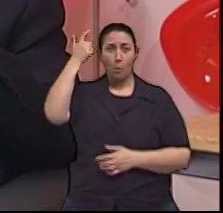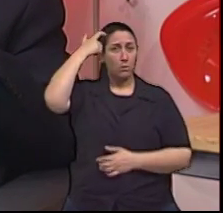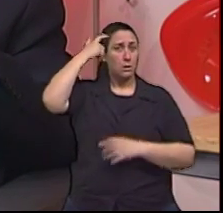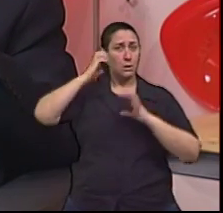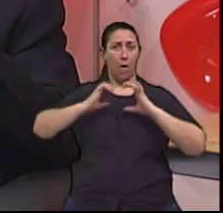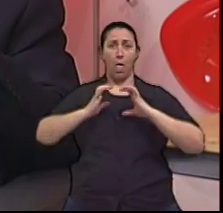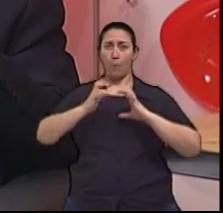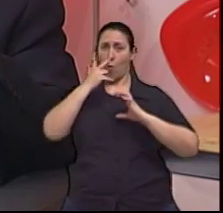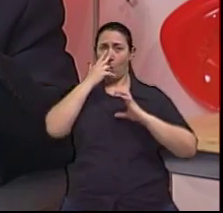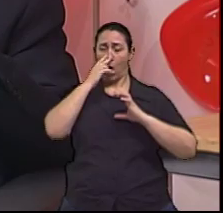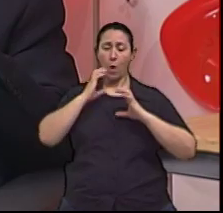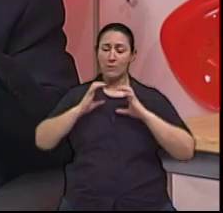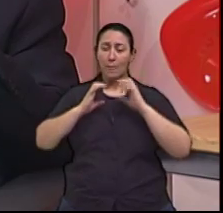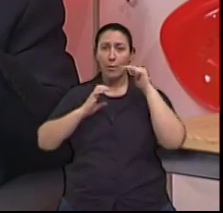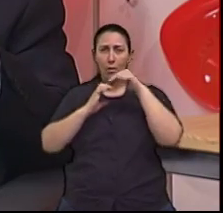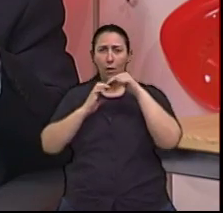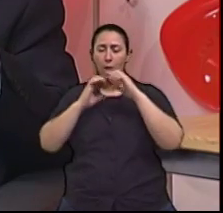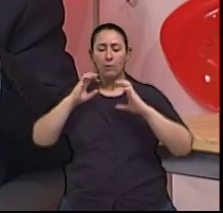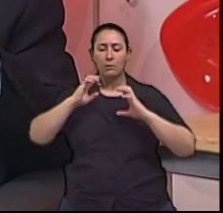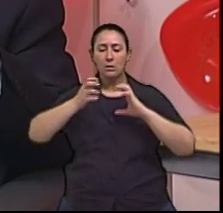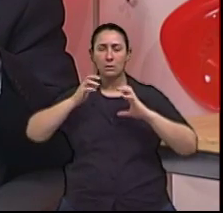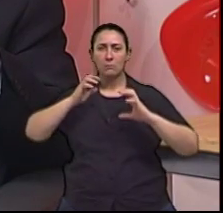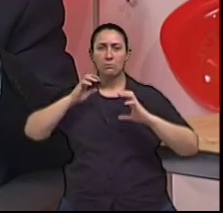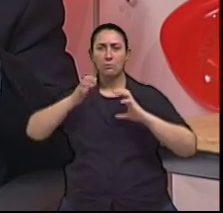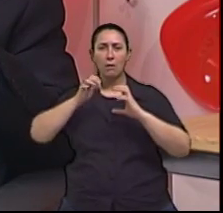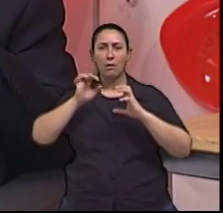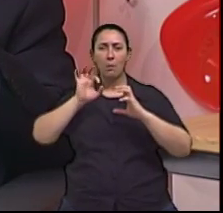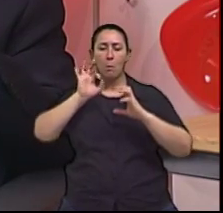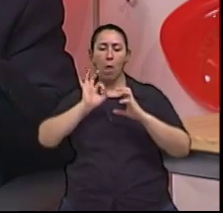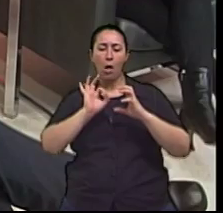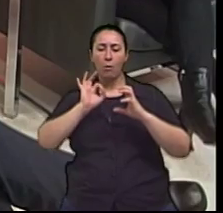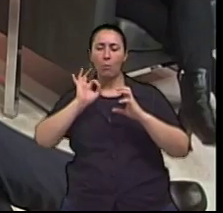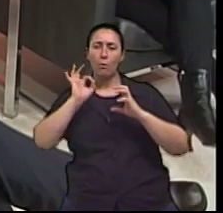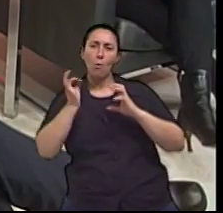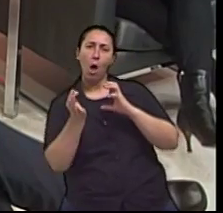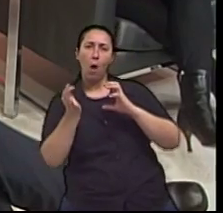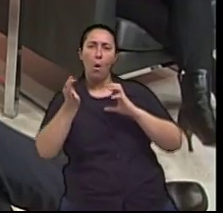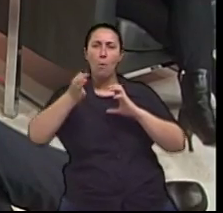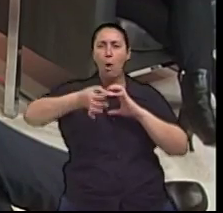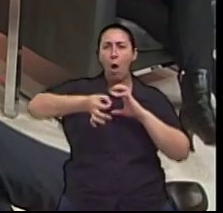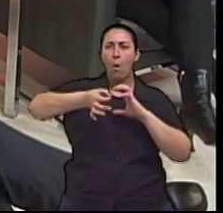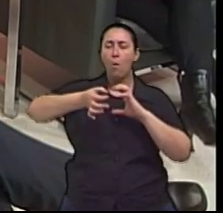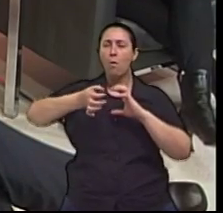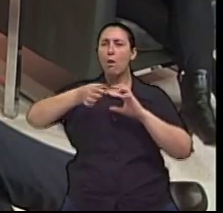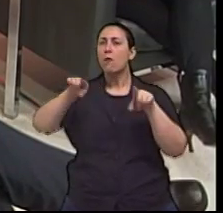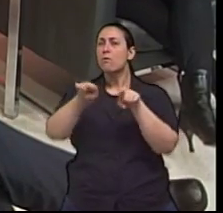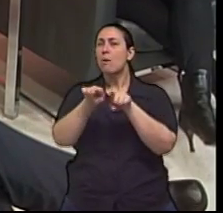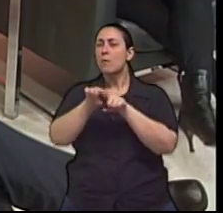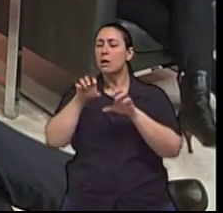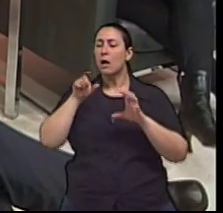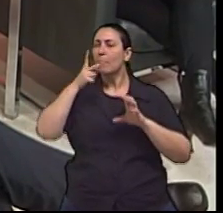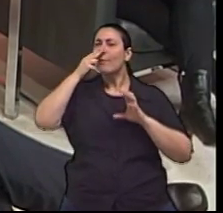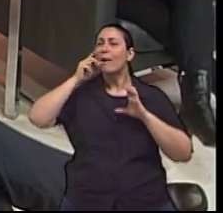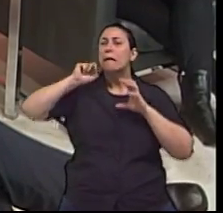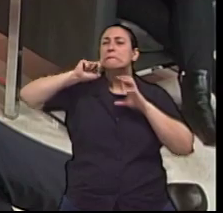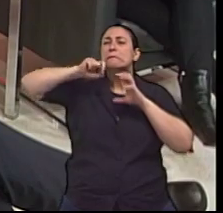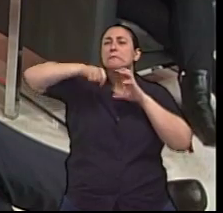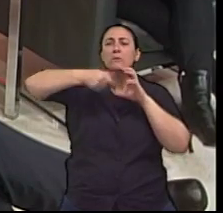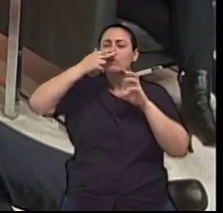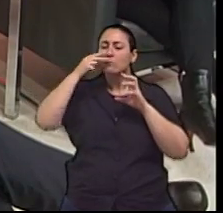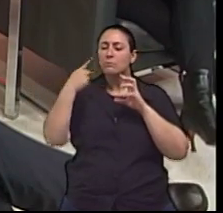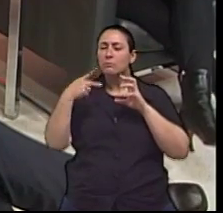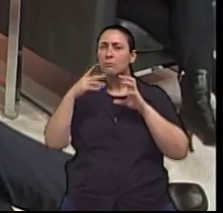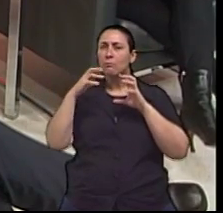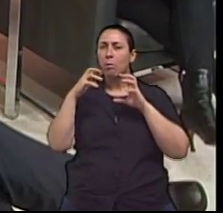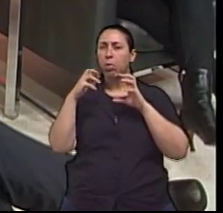de raciocínio, ele vai começando a ter dificuldade de planejamento. Isso vai acontecer mais cedo para uns, mais tarde para outros.